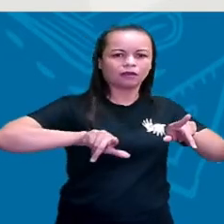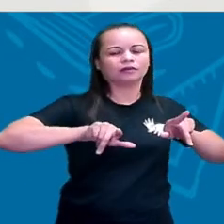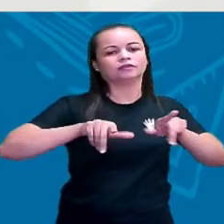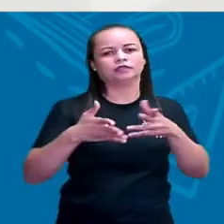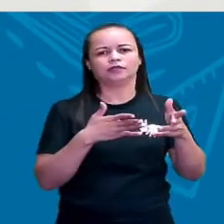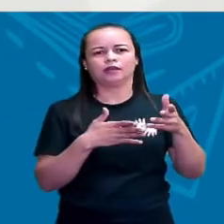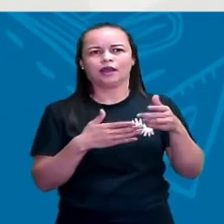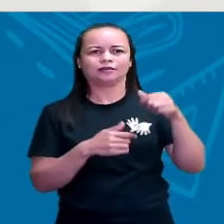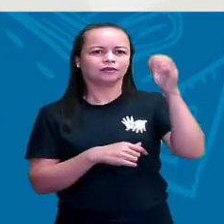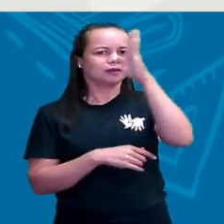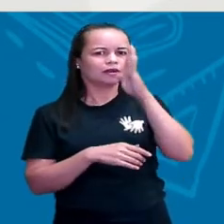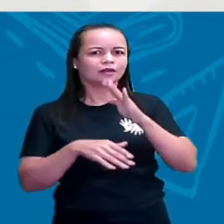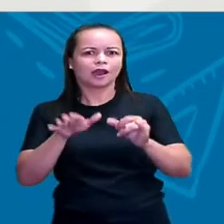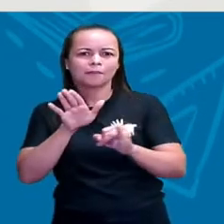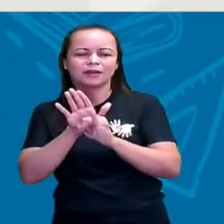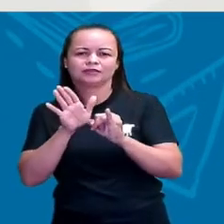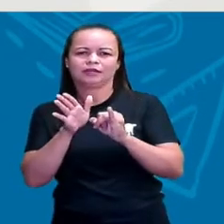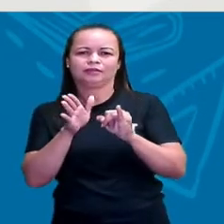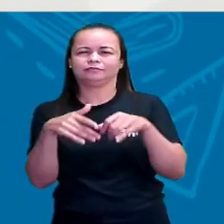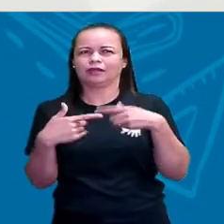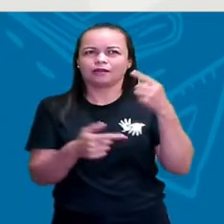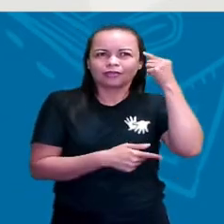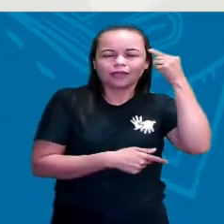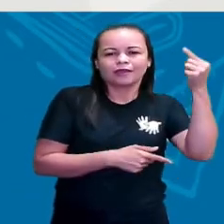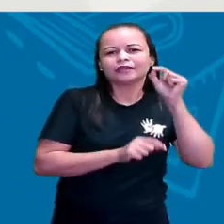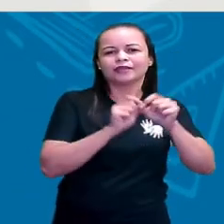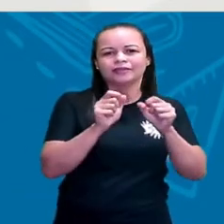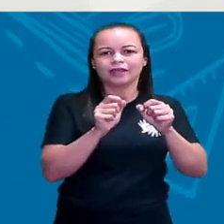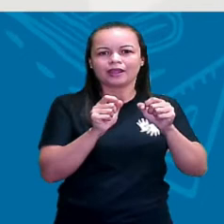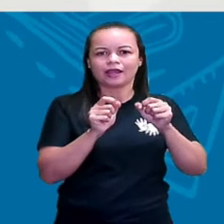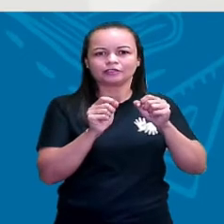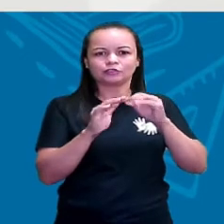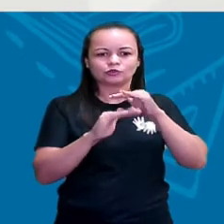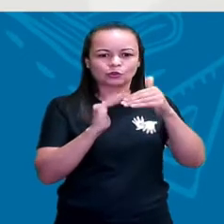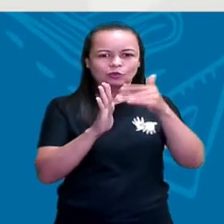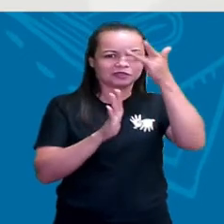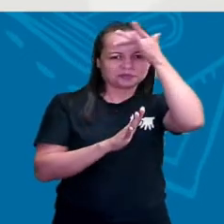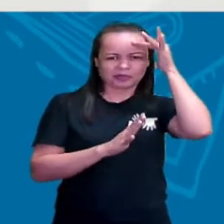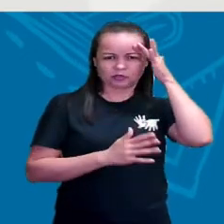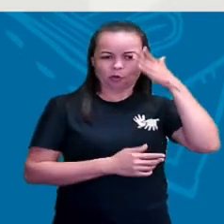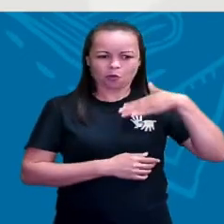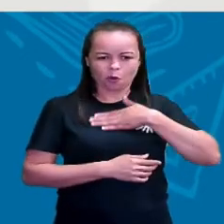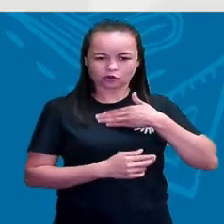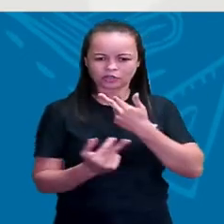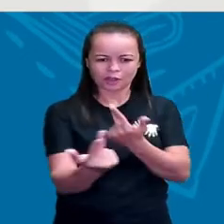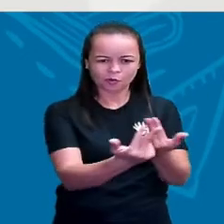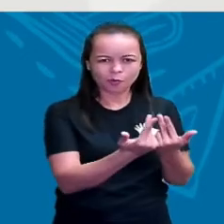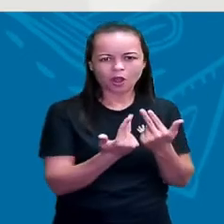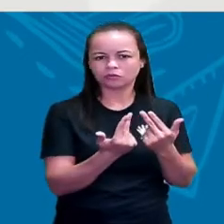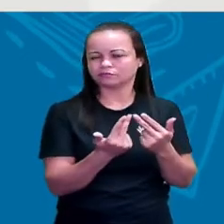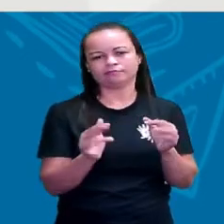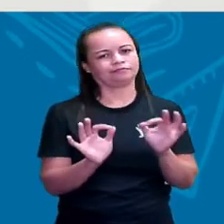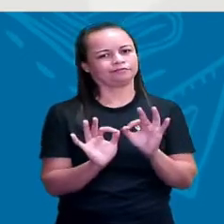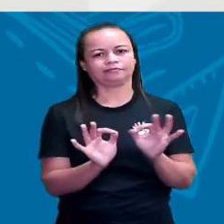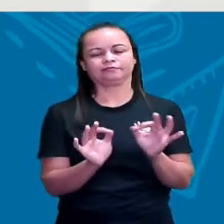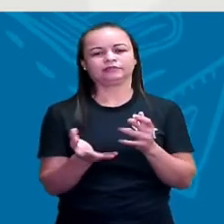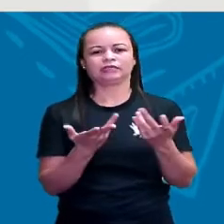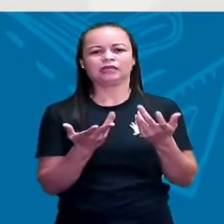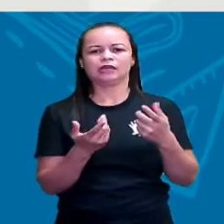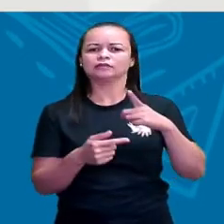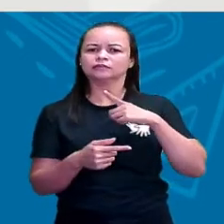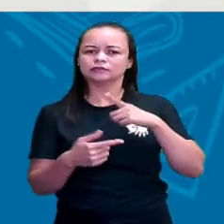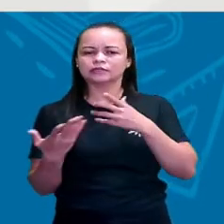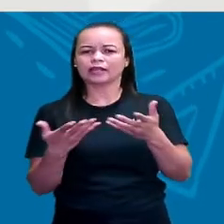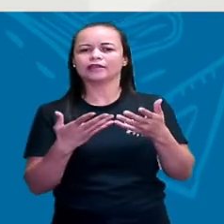tem aquela ideia de que todo mundo vai gostar das mesmas coisas. Mas não é assim, né? Existem as identidades regionais, as identidades